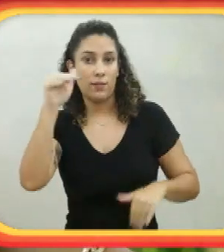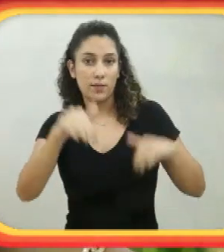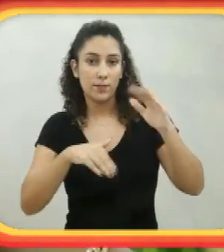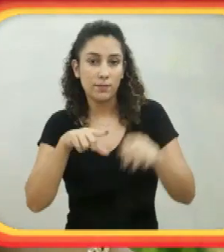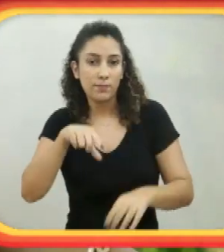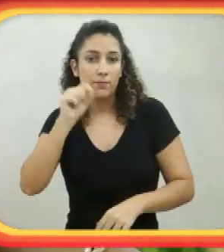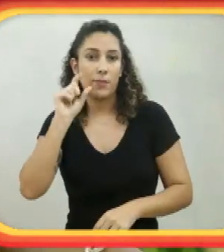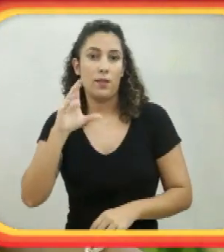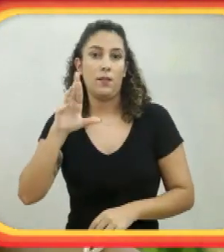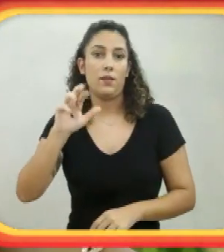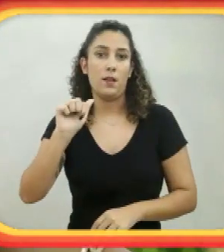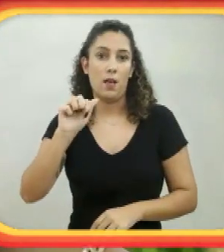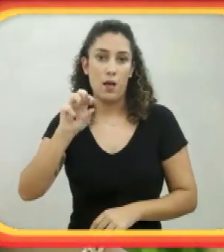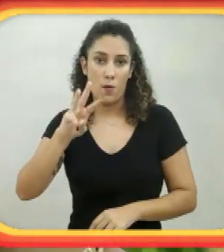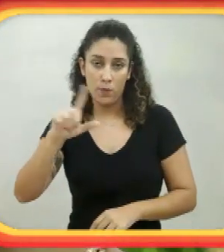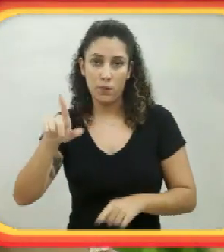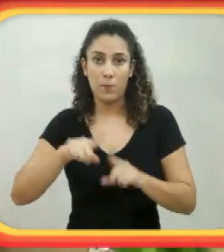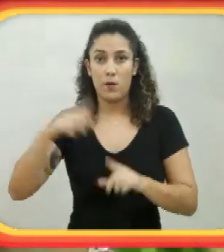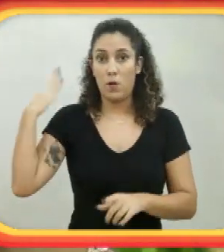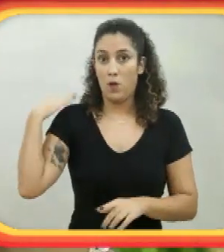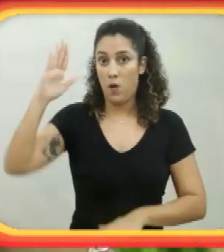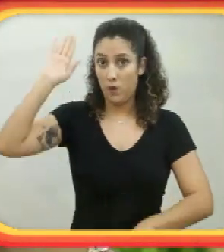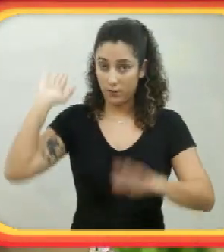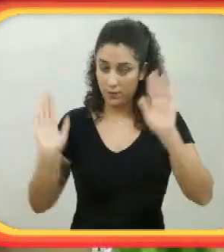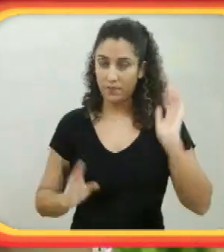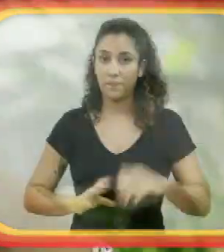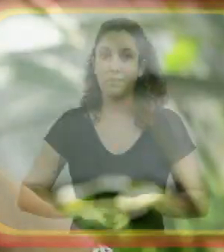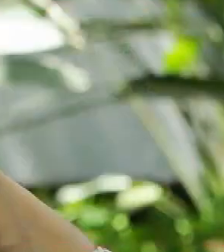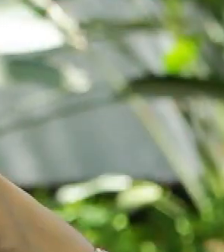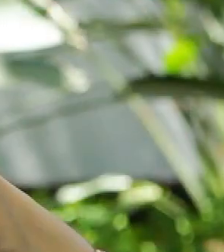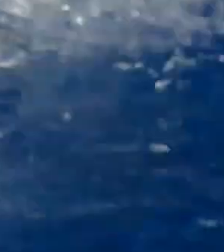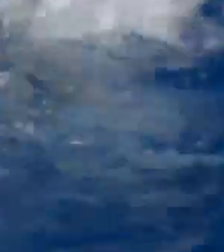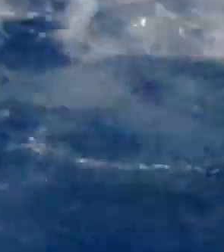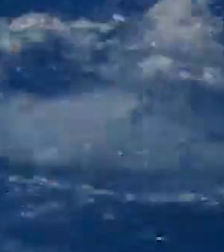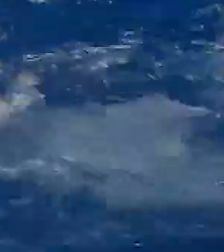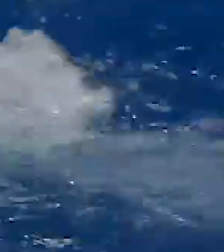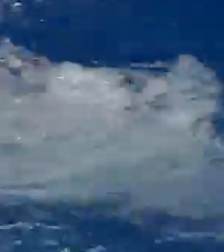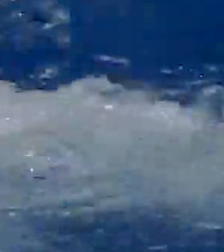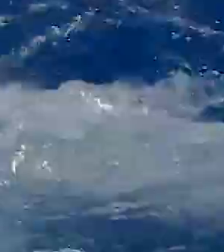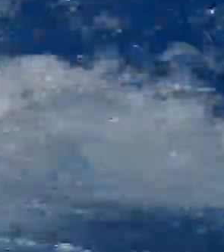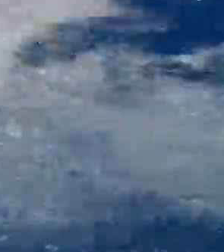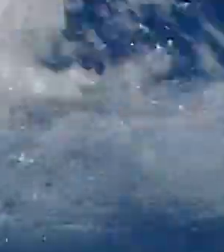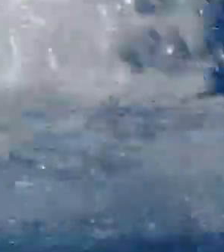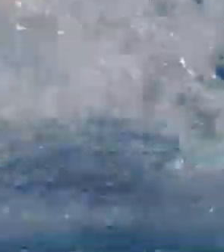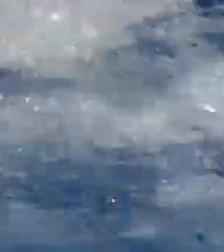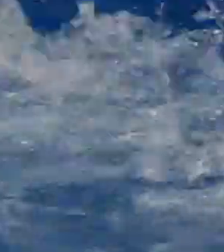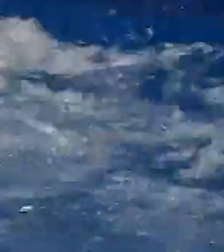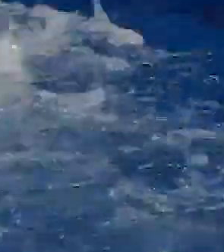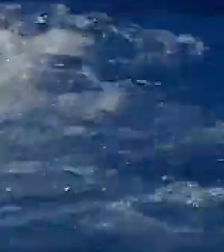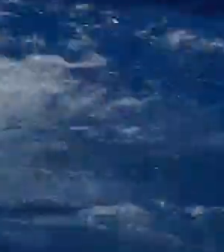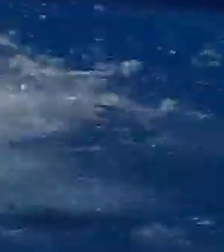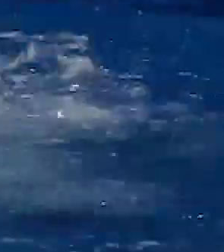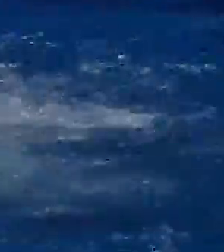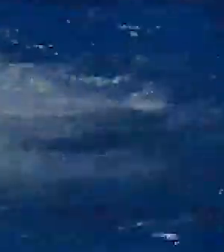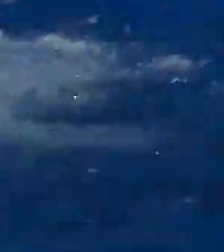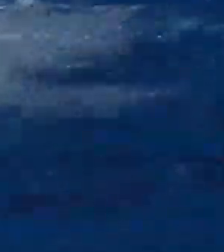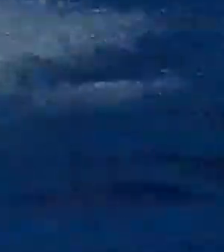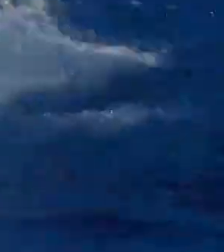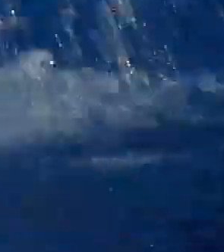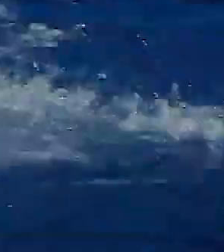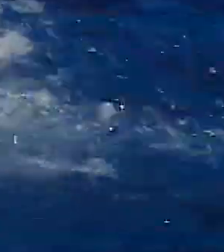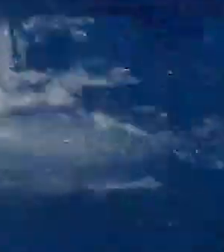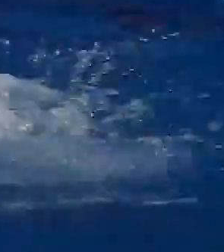Meu estilo de nadação preferido é crau e costas. Na piscina ela nada crau, dá braçadas e bate as pernas.